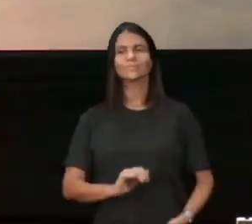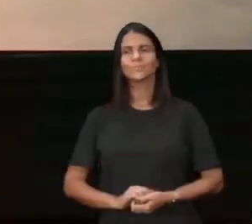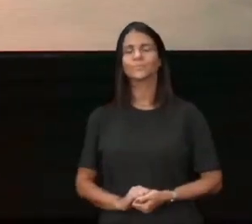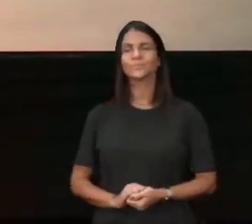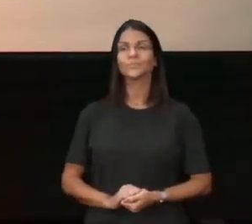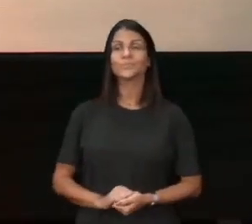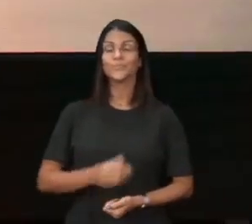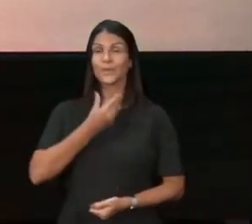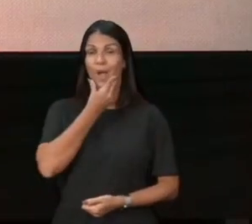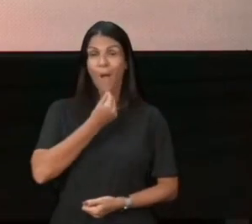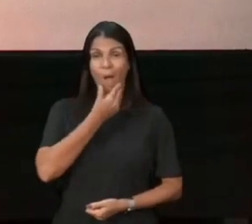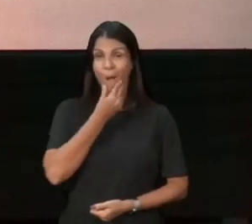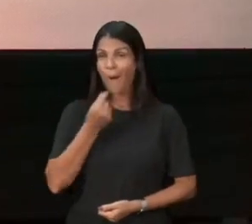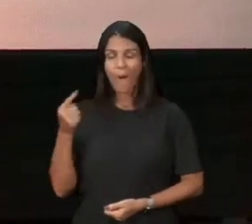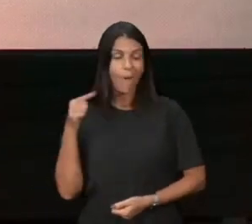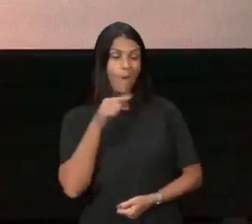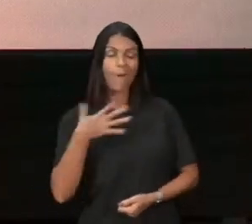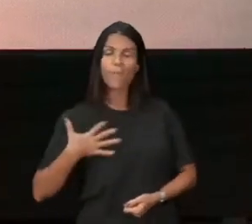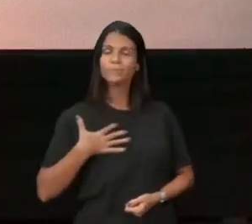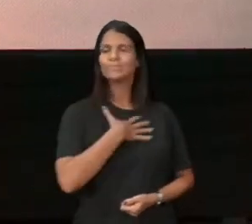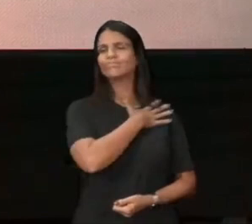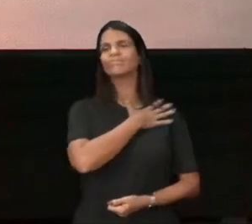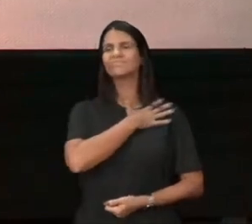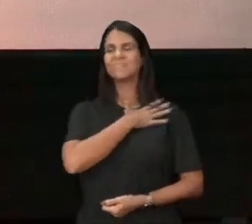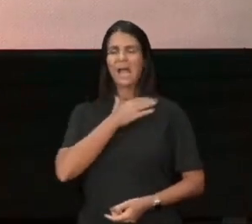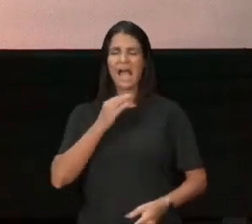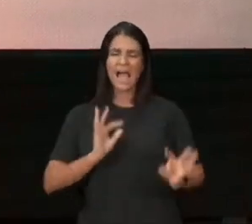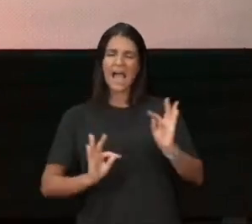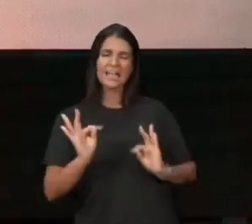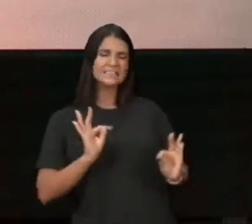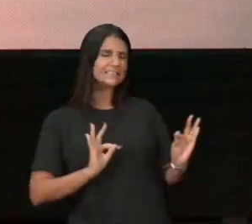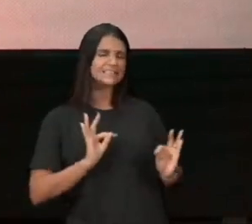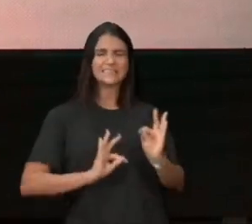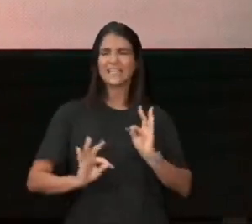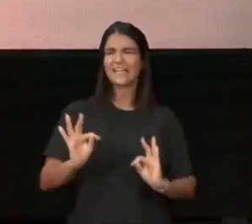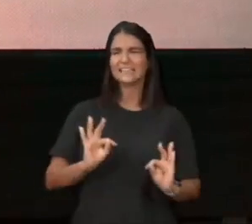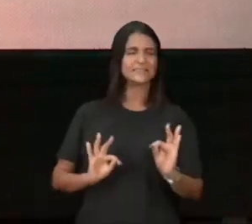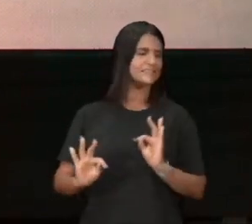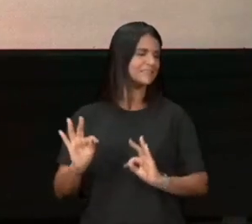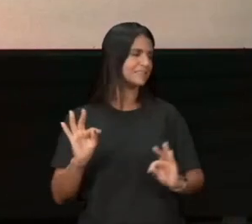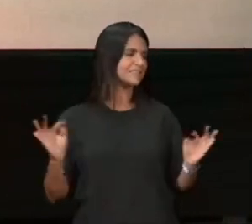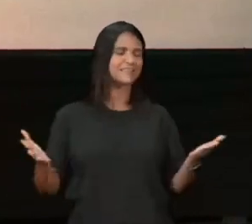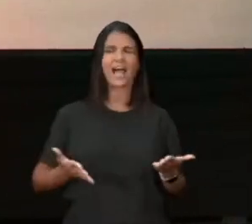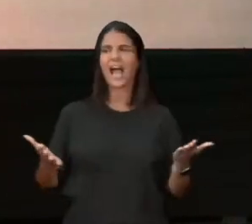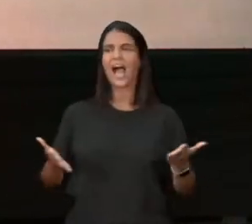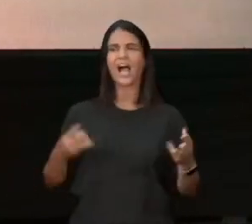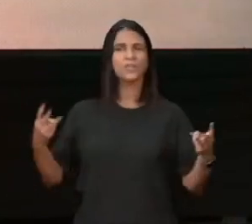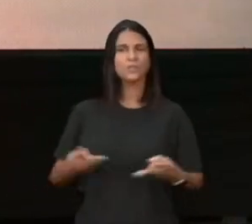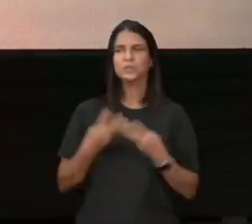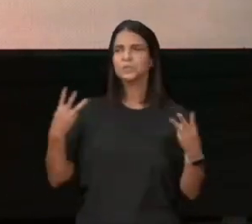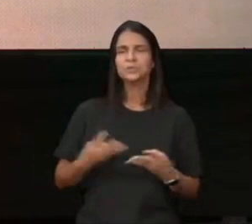ele é um homem, que não tratava os judeus, apenas como um povo rebelde, mas como seus amigos e familiares,